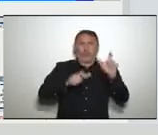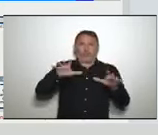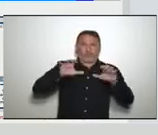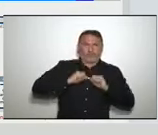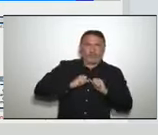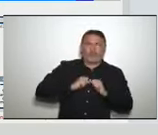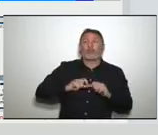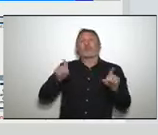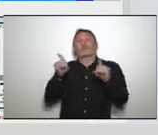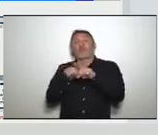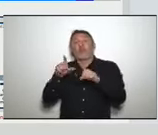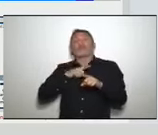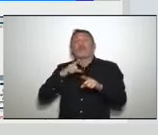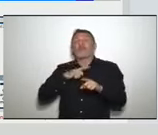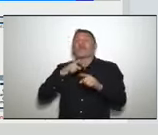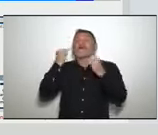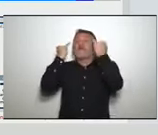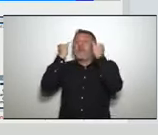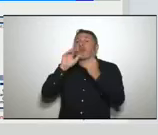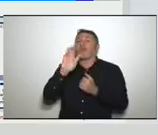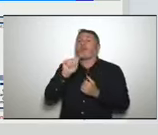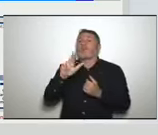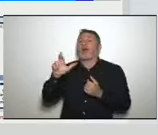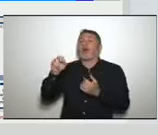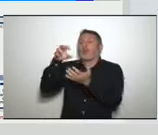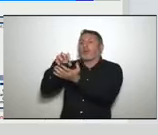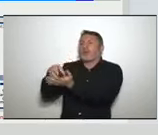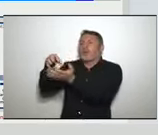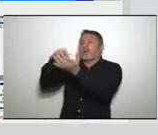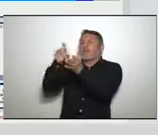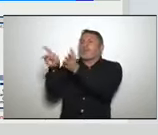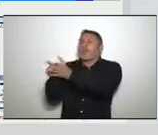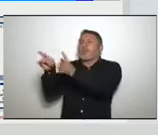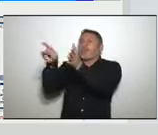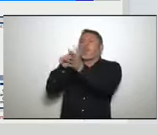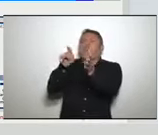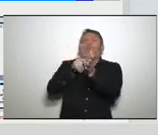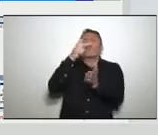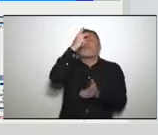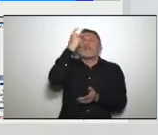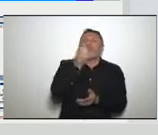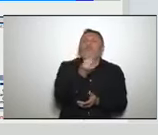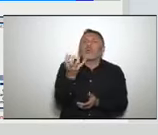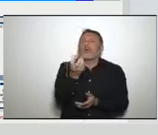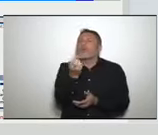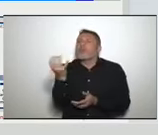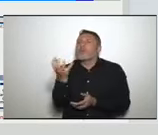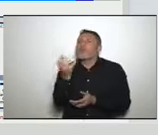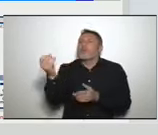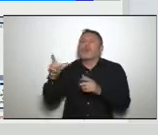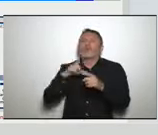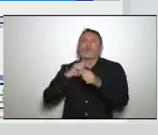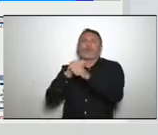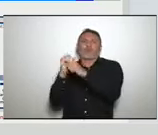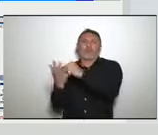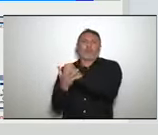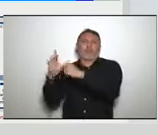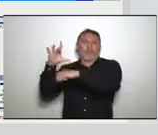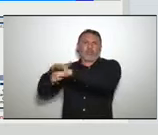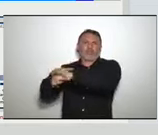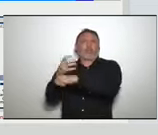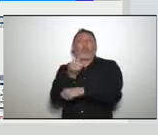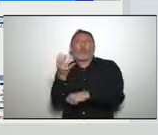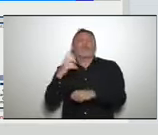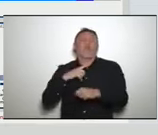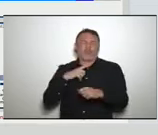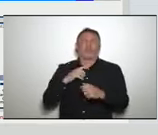identificação nesse painel e pegar todas as informações. Então, hoje nós fechamos